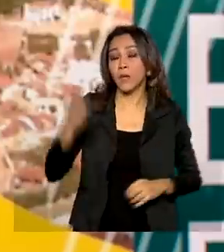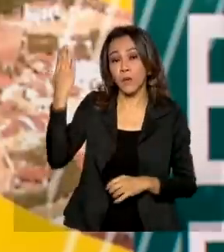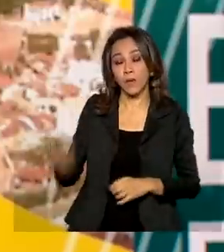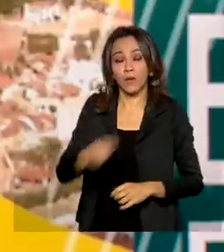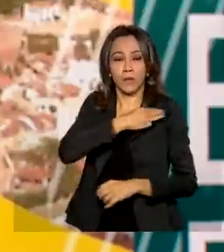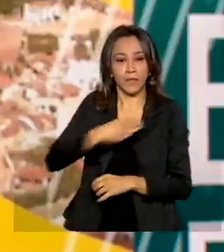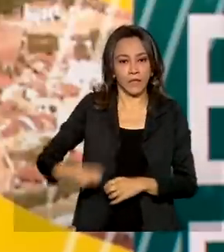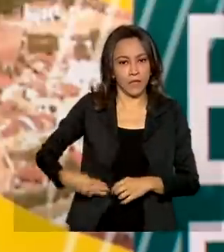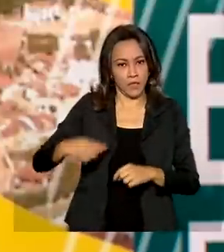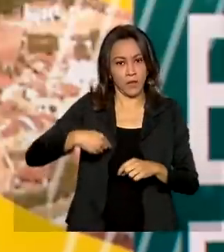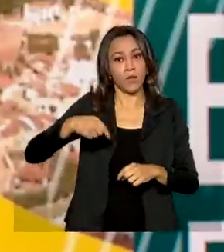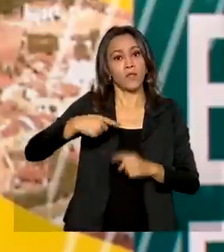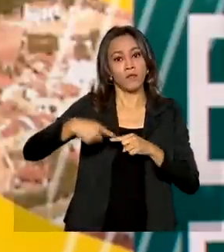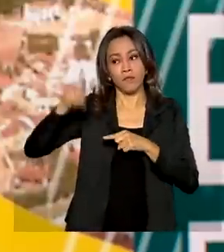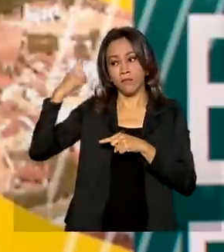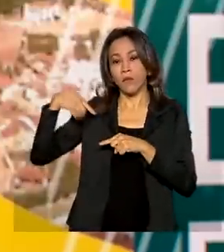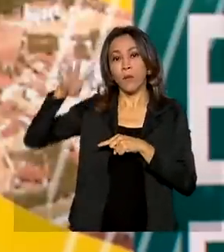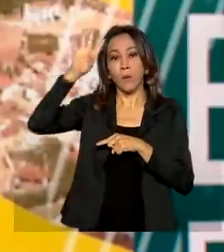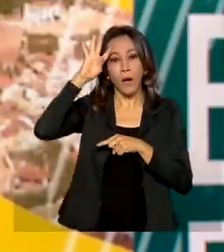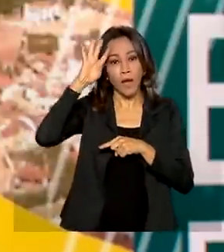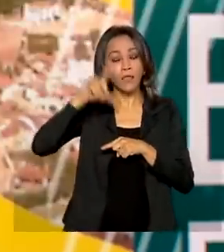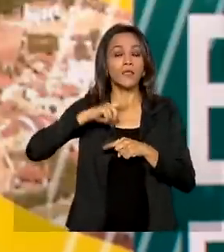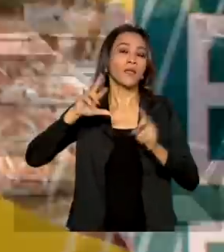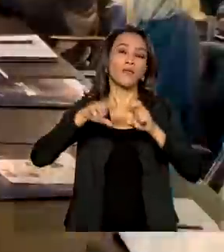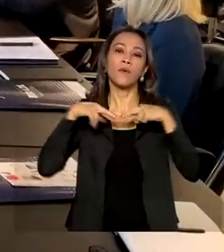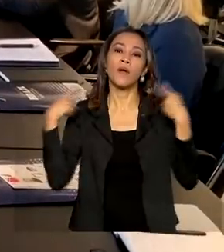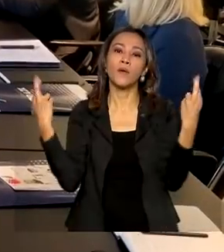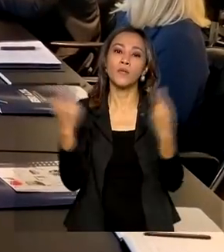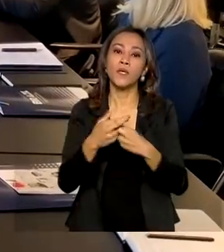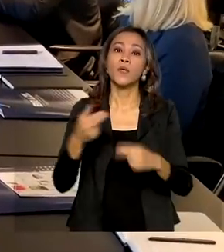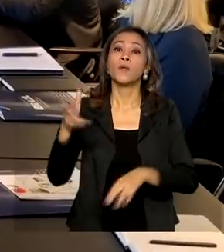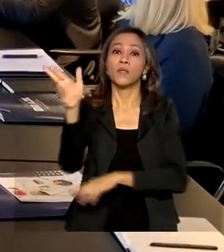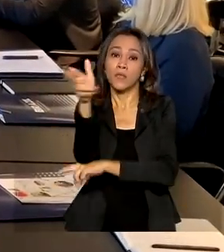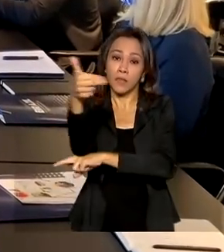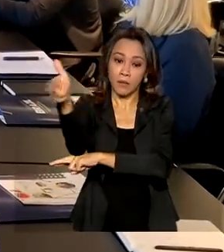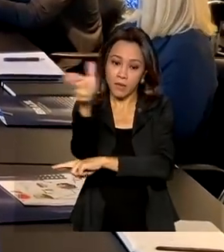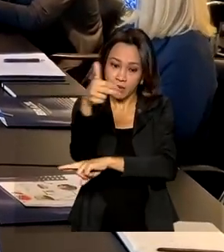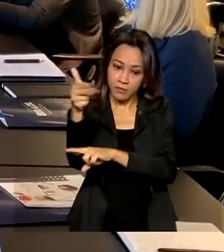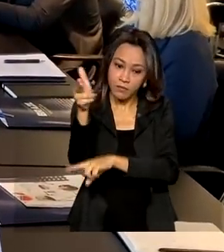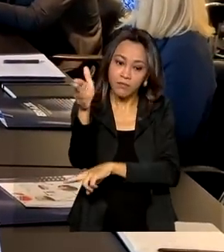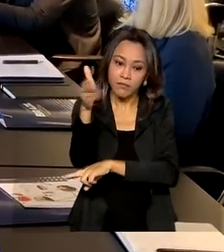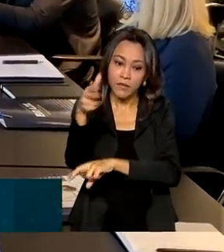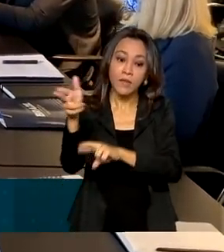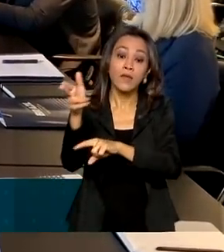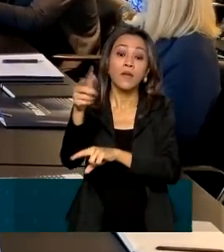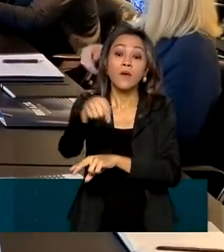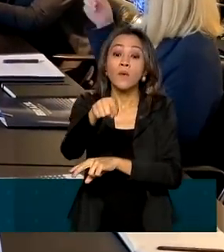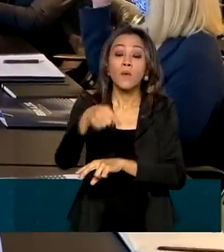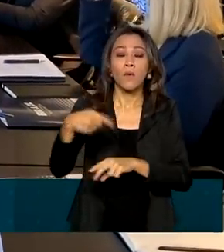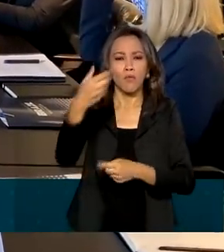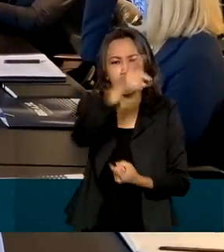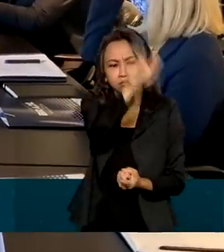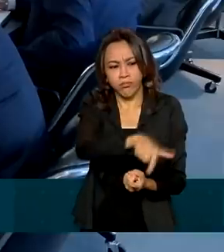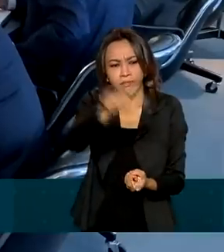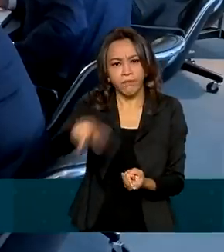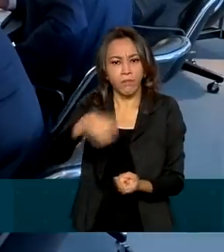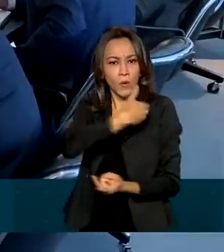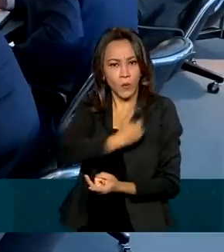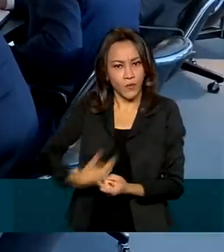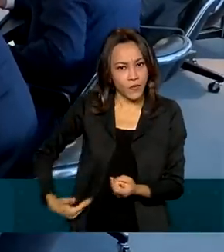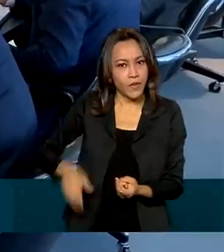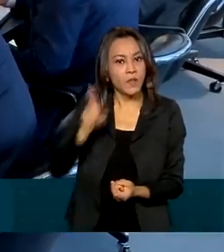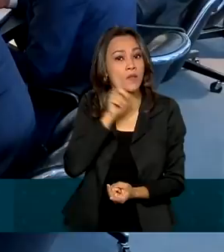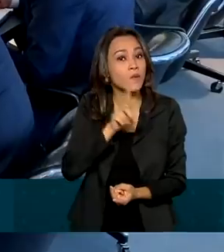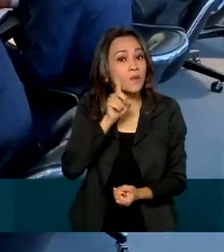se reuniu nesta quarta-feira na Embaixada Brasileira, em Washington, com representantes do governo norte-americano. Eles trocaram informações e